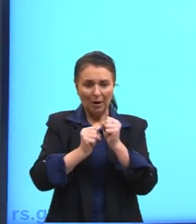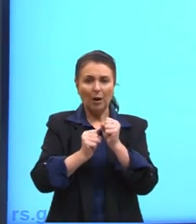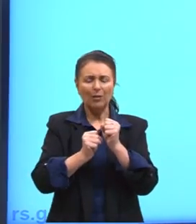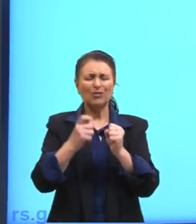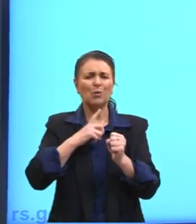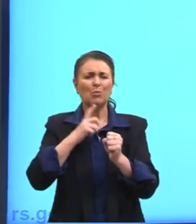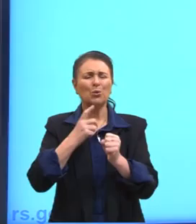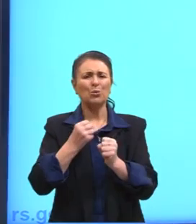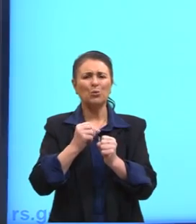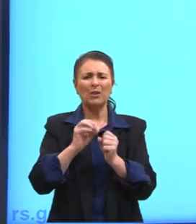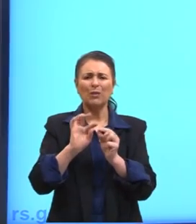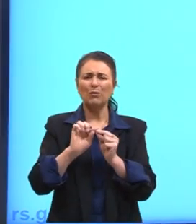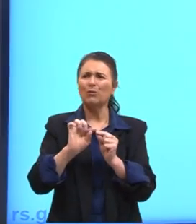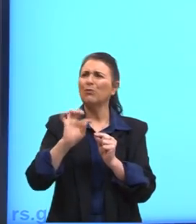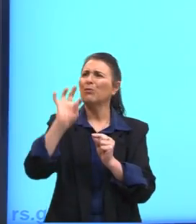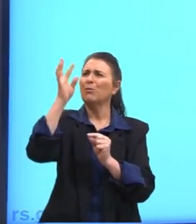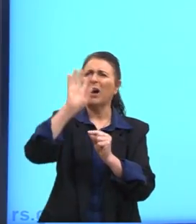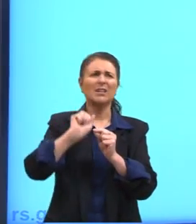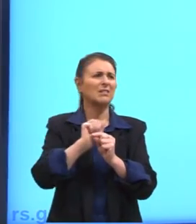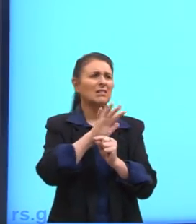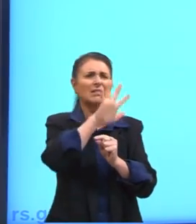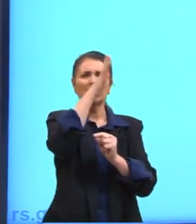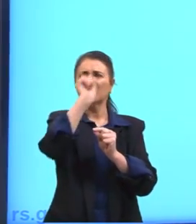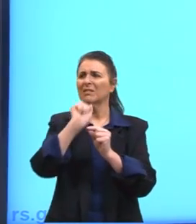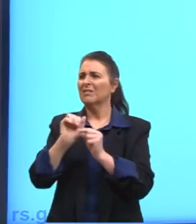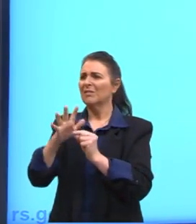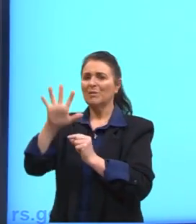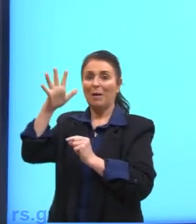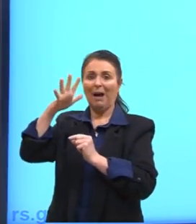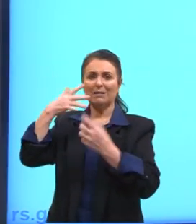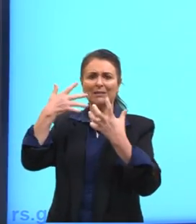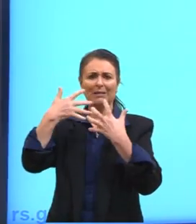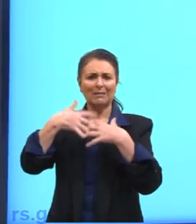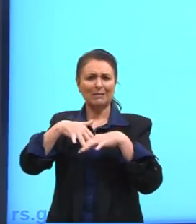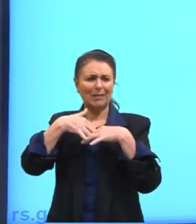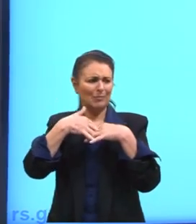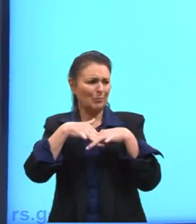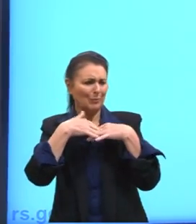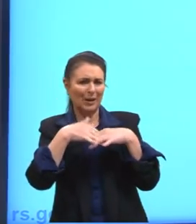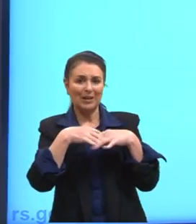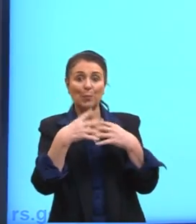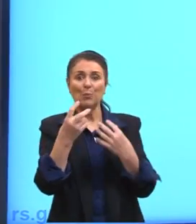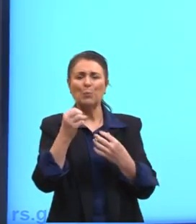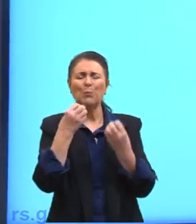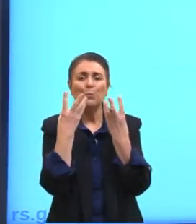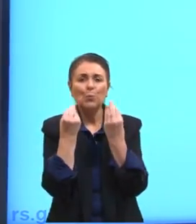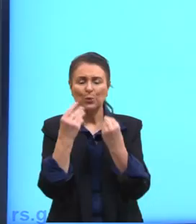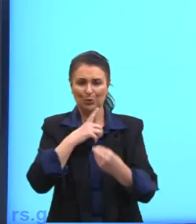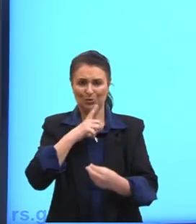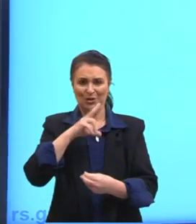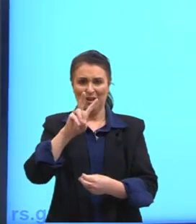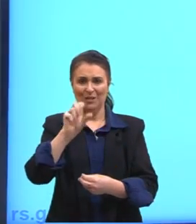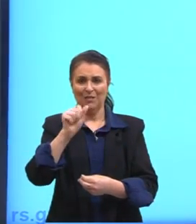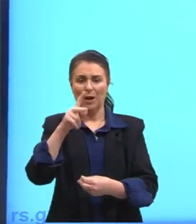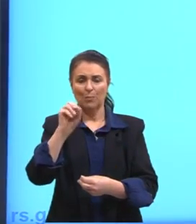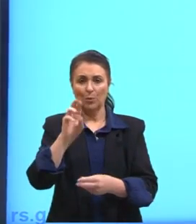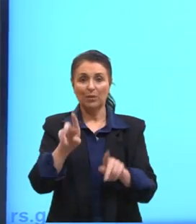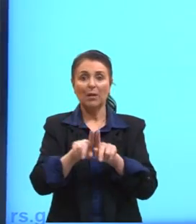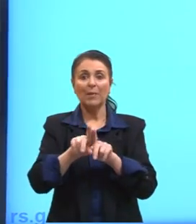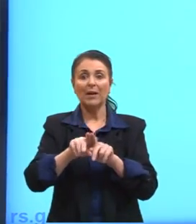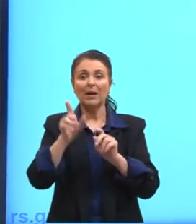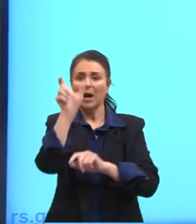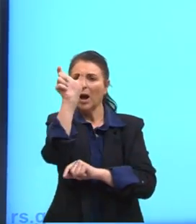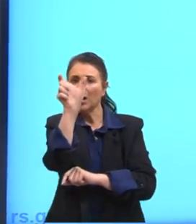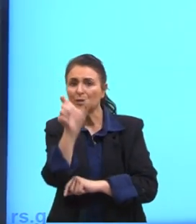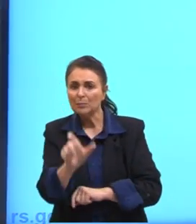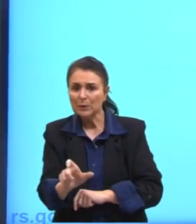fumaça, né? Muito vapor das máquinas. Nem só fumaça, né? Mas muito vapor. E também acontecia também das pessoas se queimarem, né?